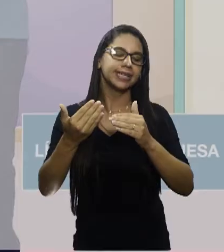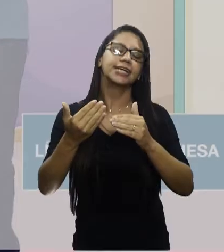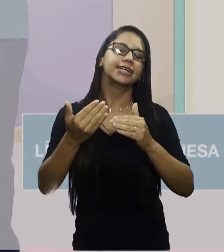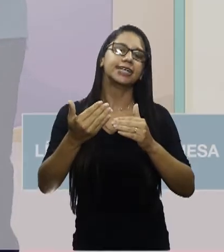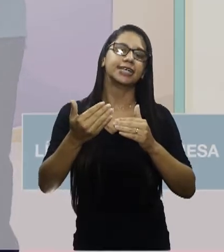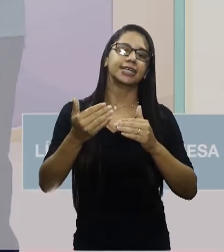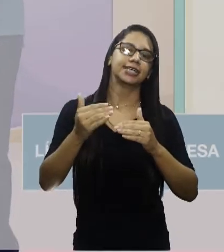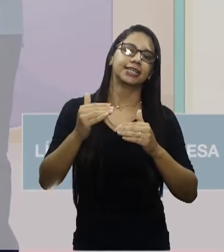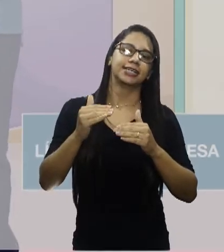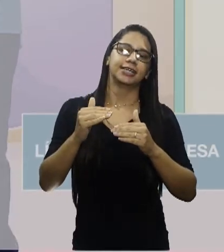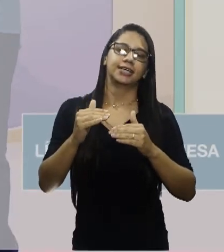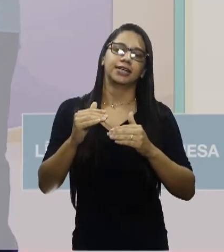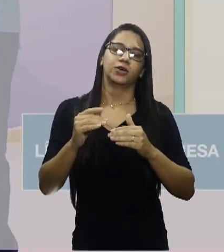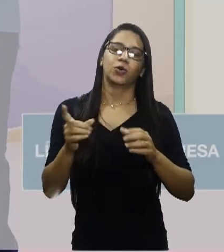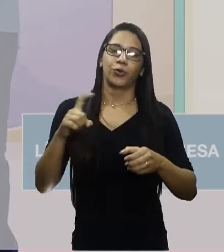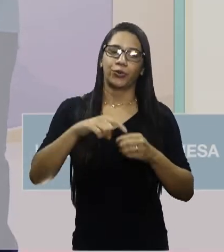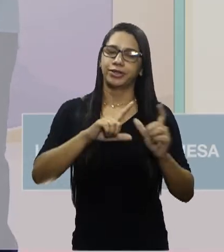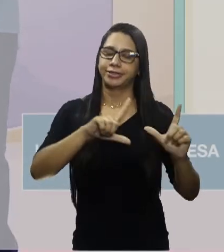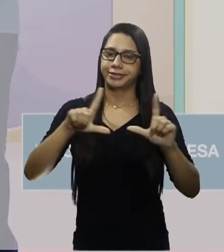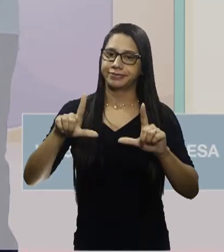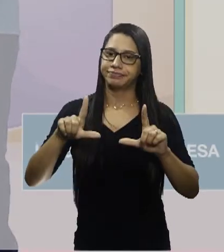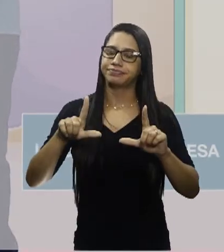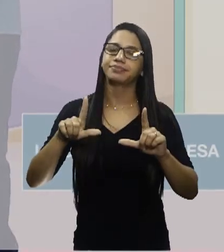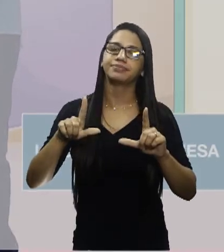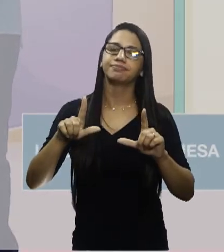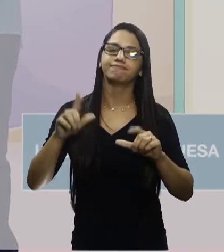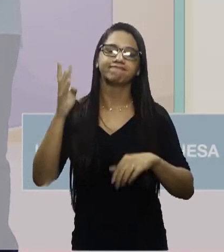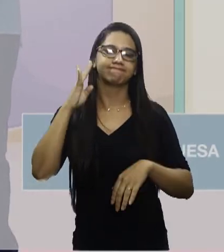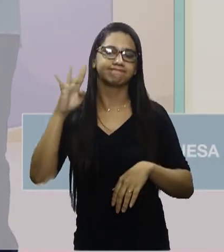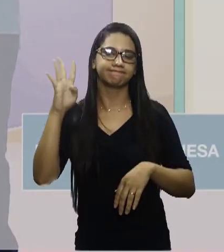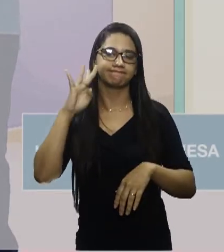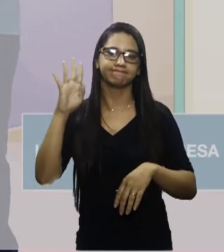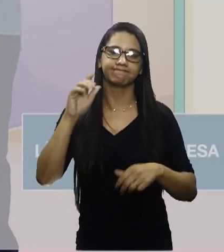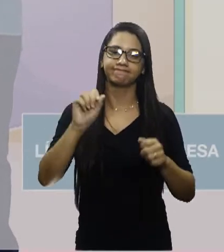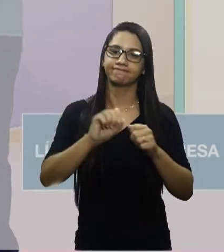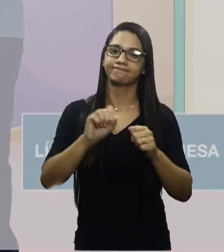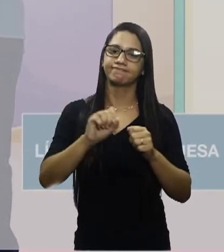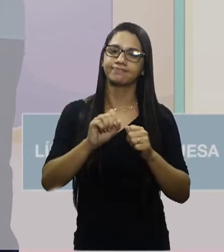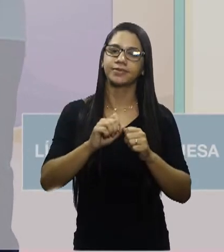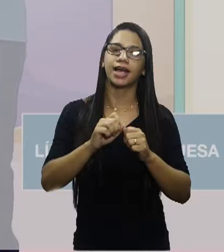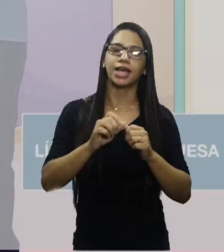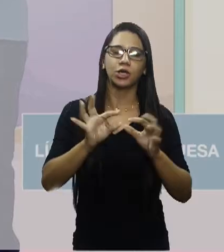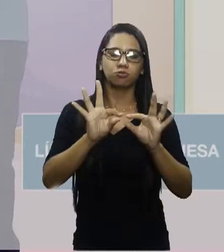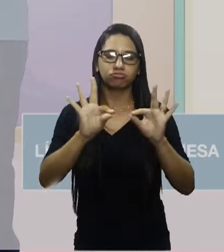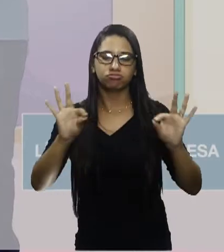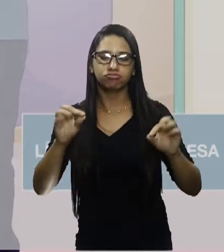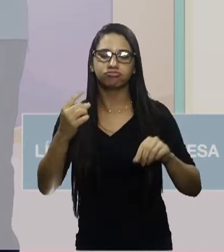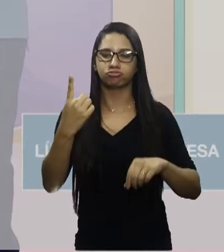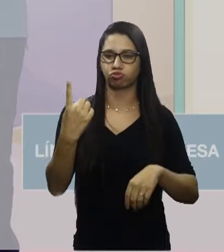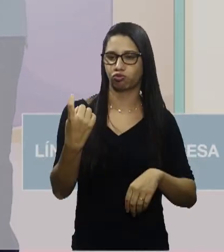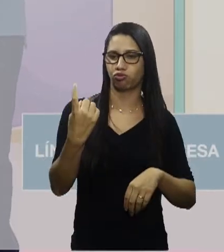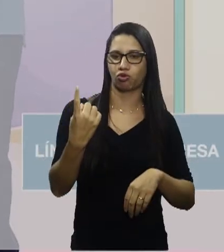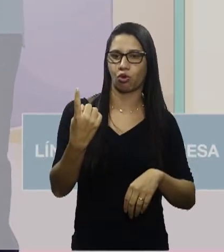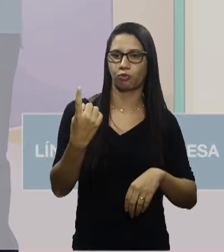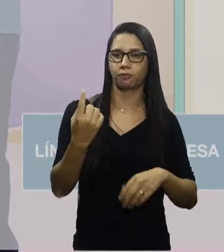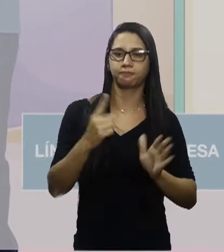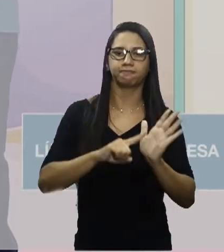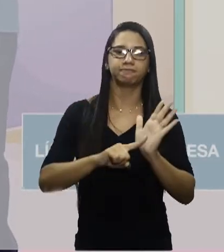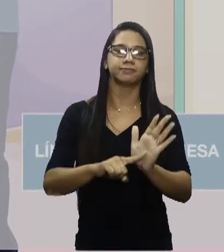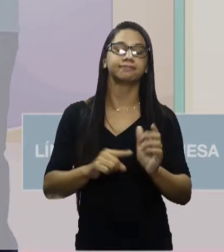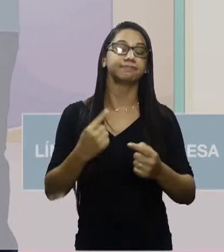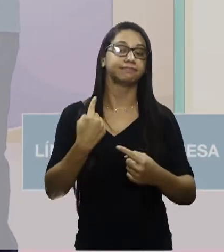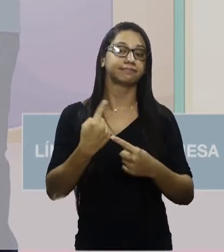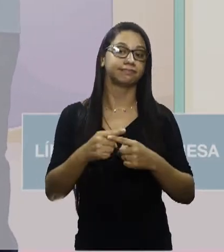voltando ao slide, o pensamento que é desenvolvido, ele é feito em um período só. Isso é mostrado